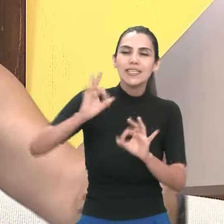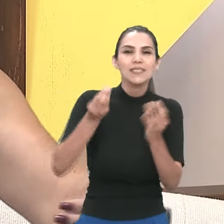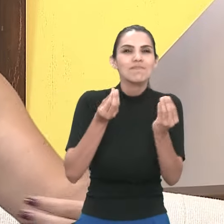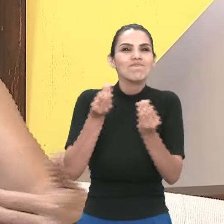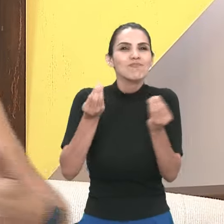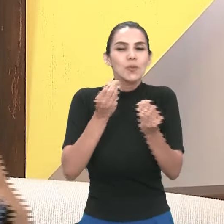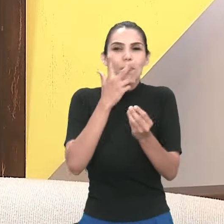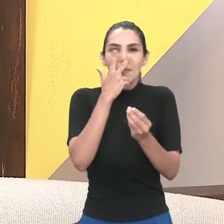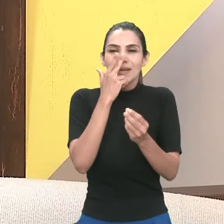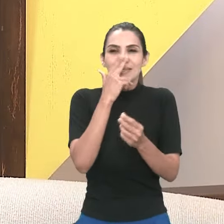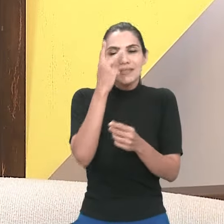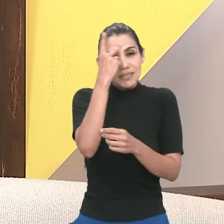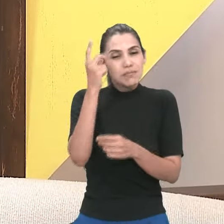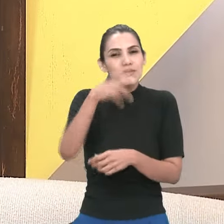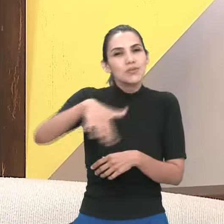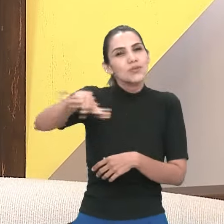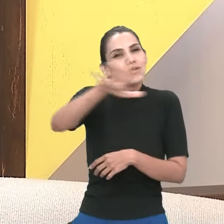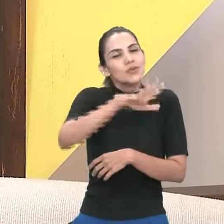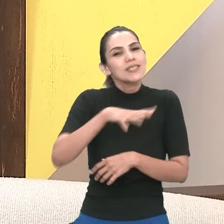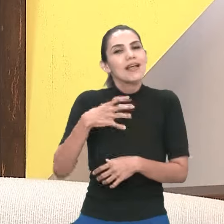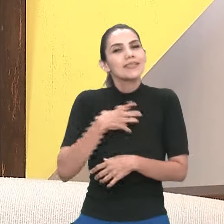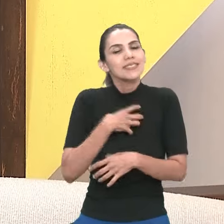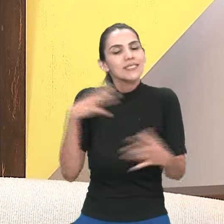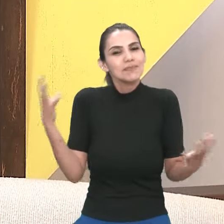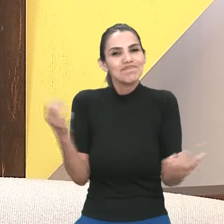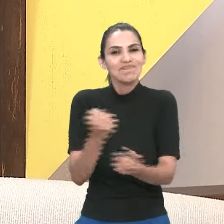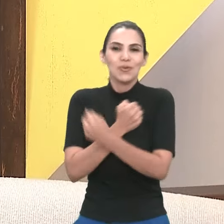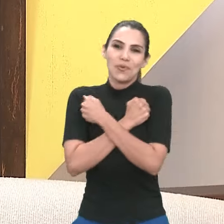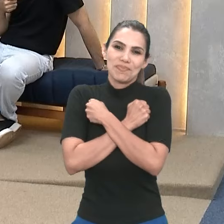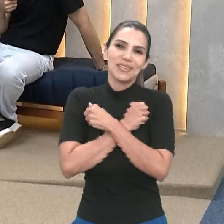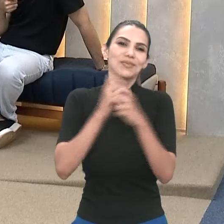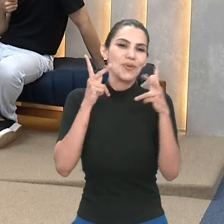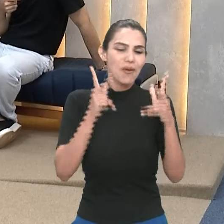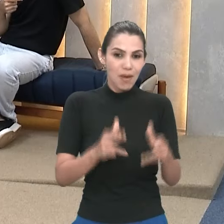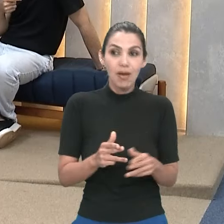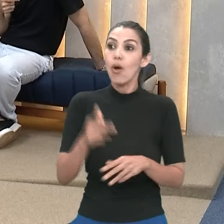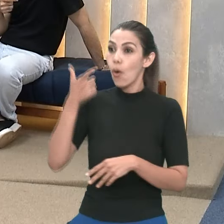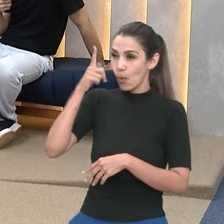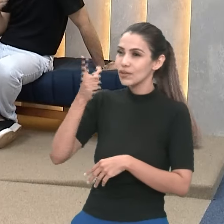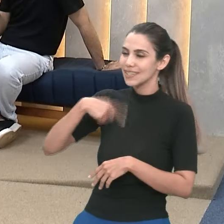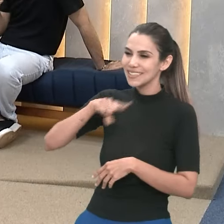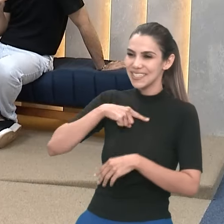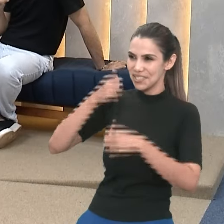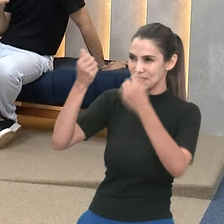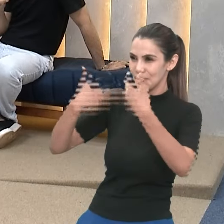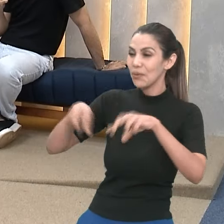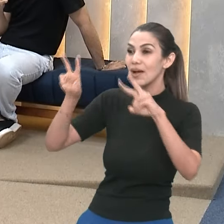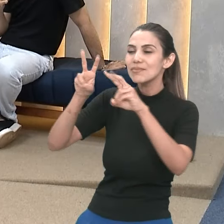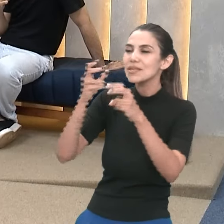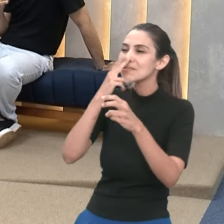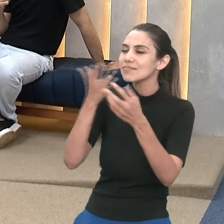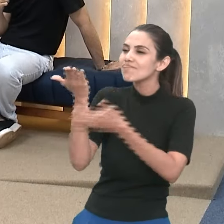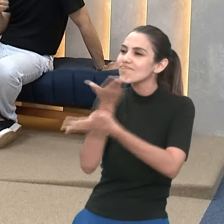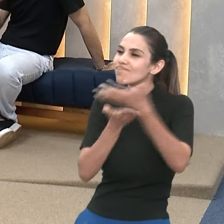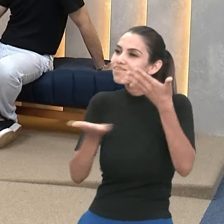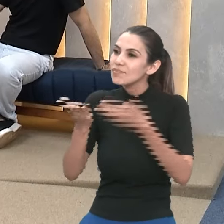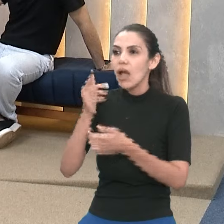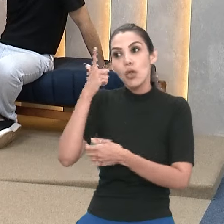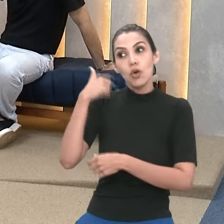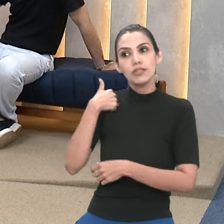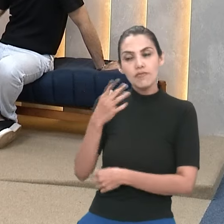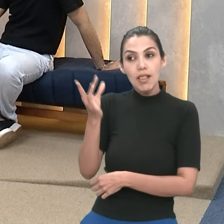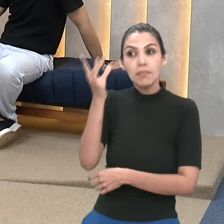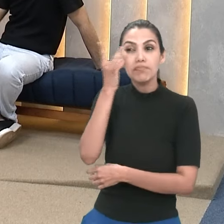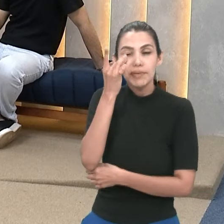abraça quem está chegando. Uma interatividade, né, a gente falava sobre isso ontem, inclusive, no programa, e aí eu fui lá conferir como que é isso. O